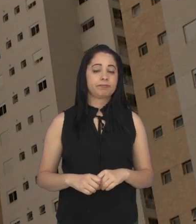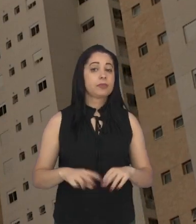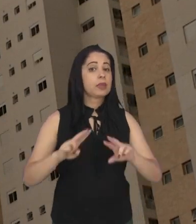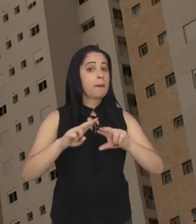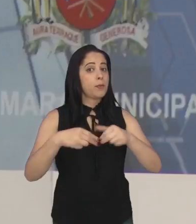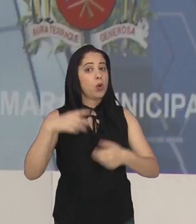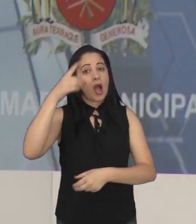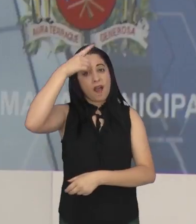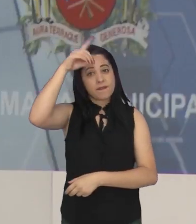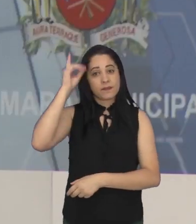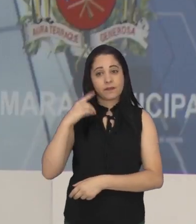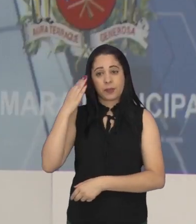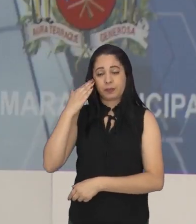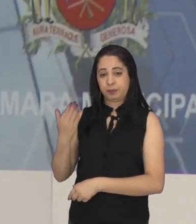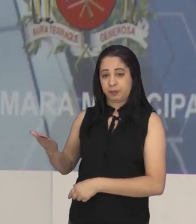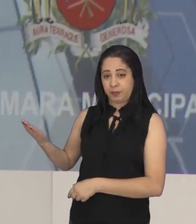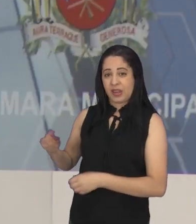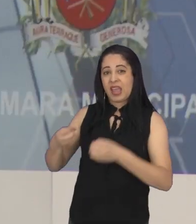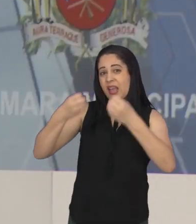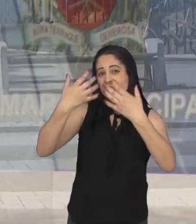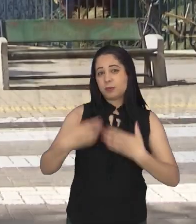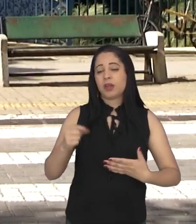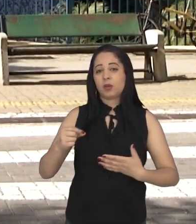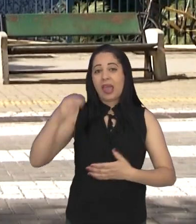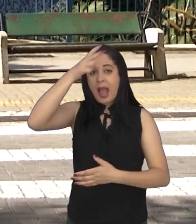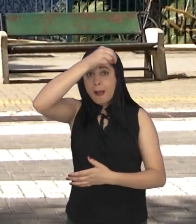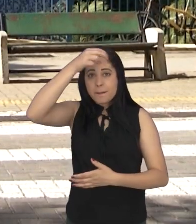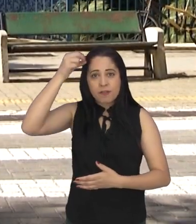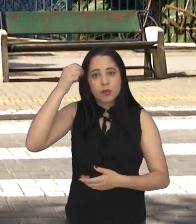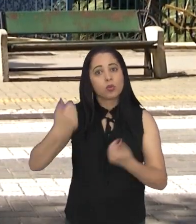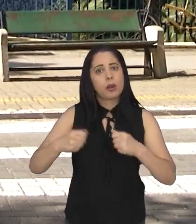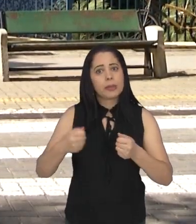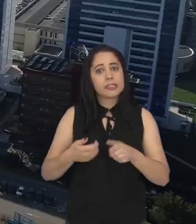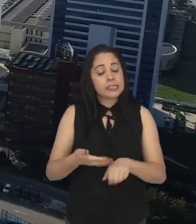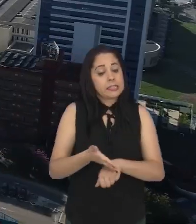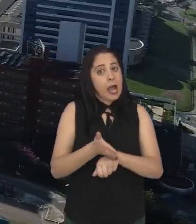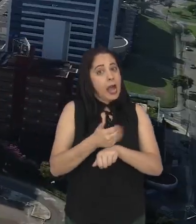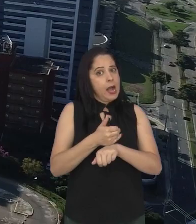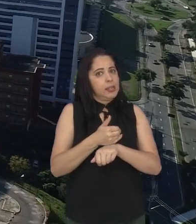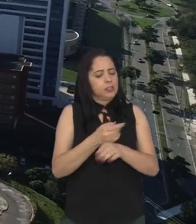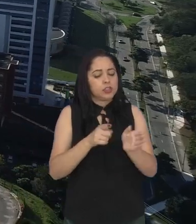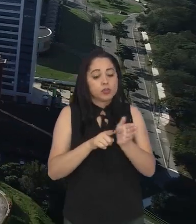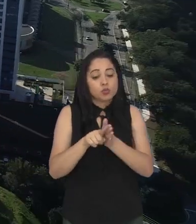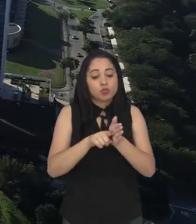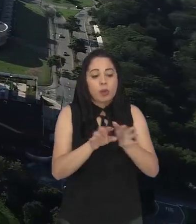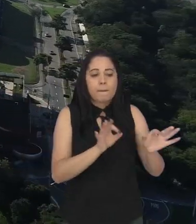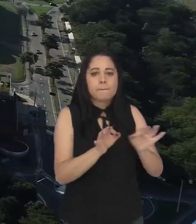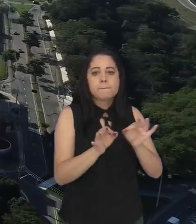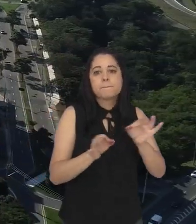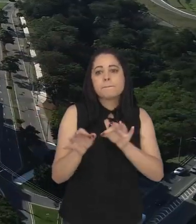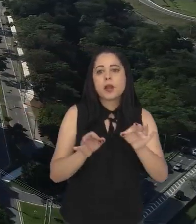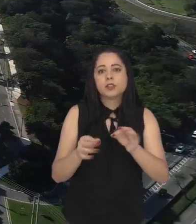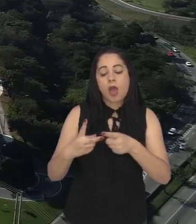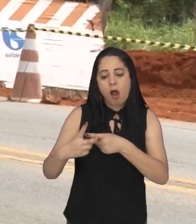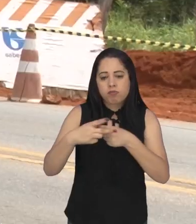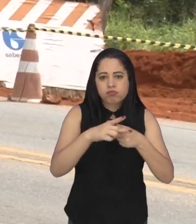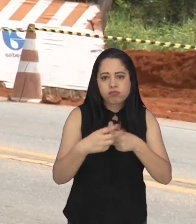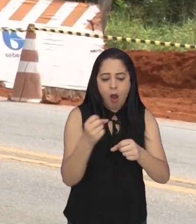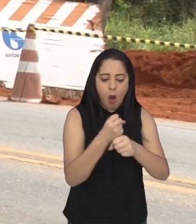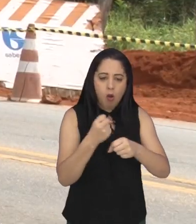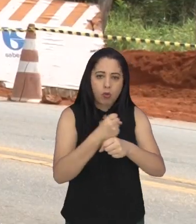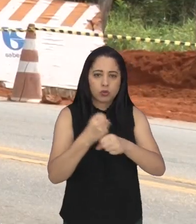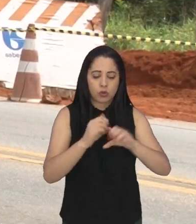evitar o pior, a vereadora Dulce Rita acredita que o poder público deve fazer um planejamento das cidades e apostar em